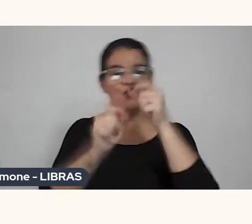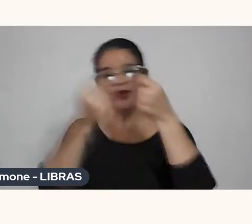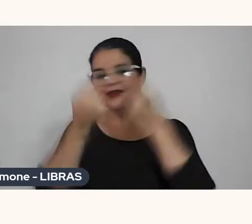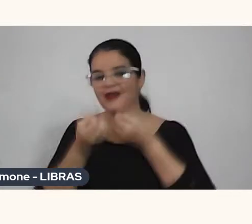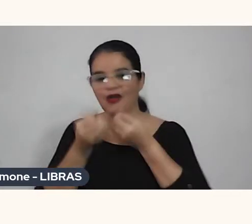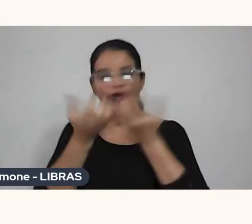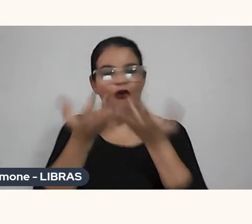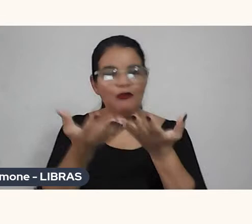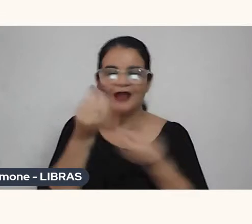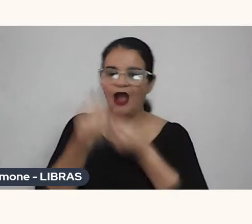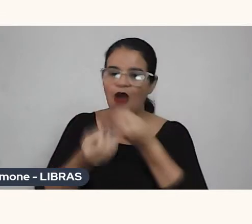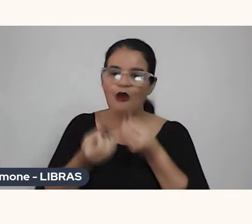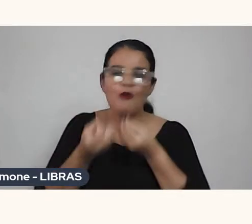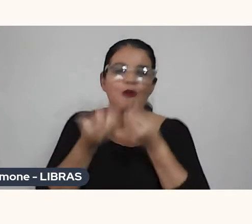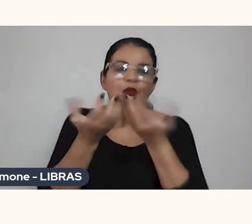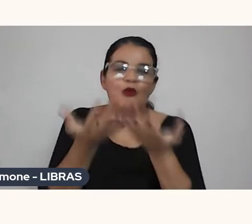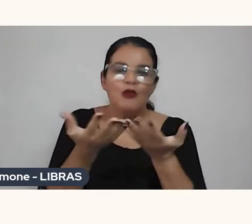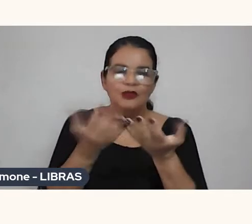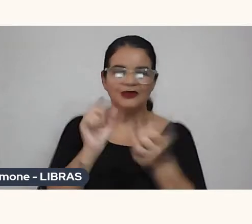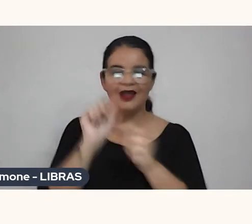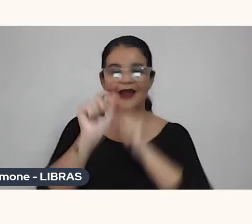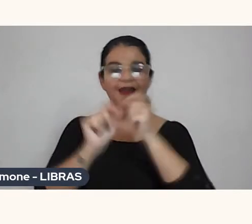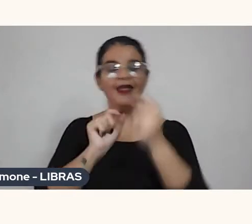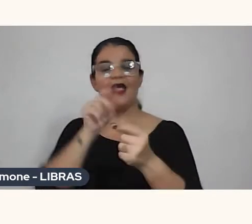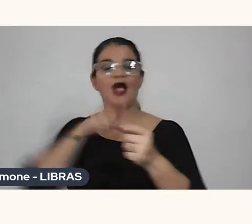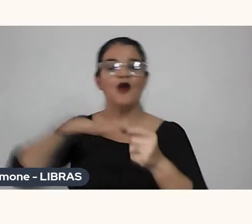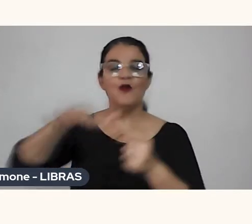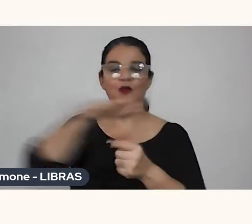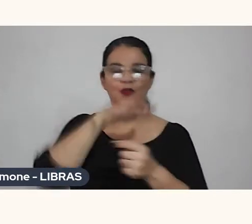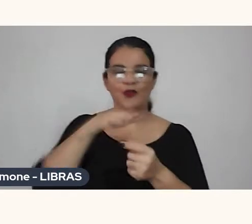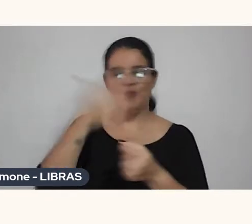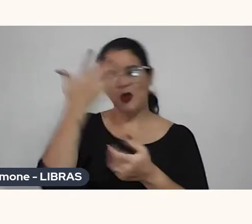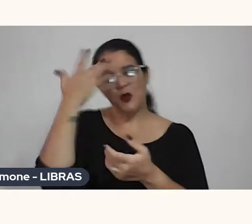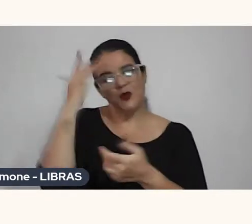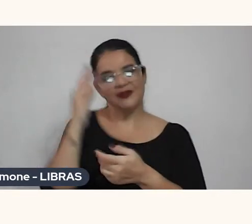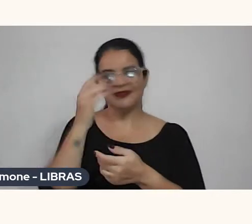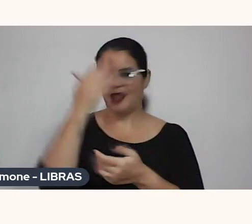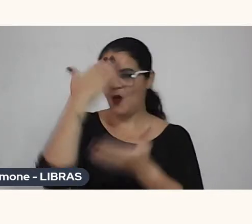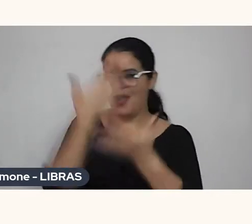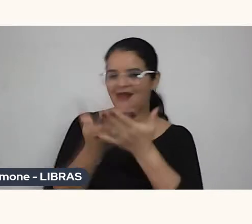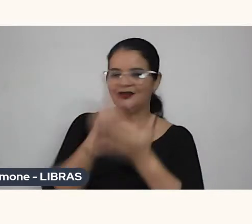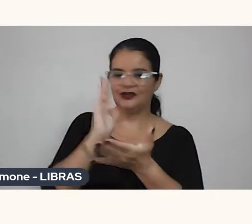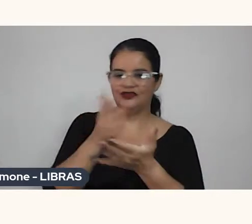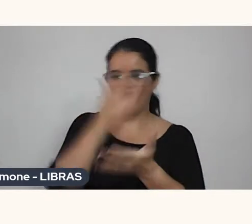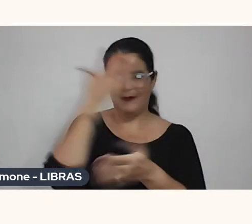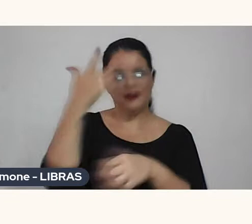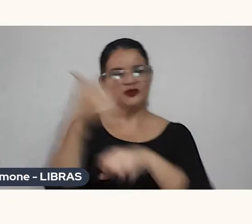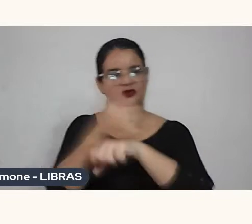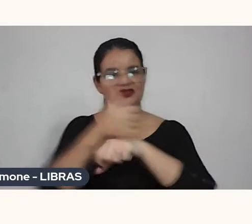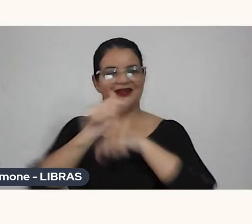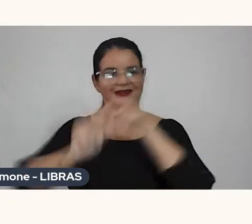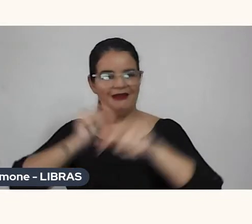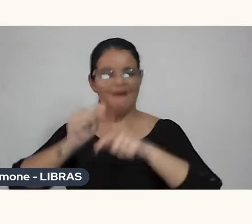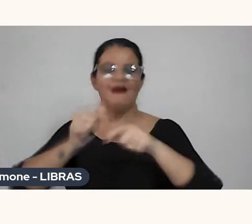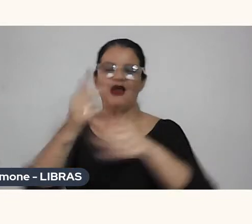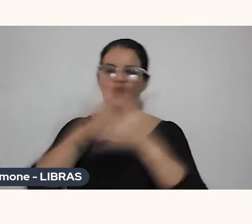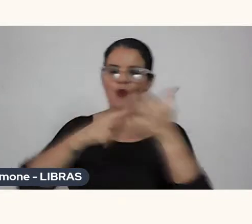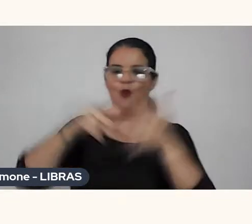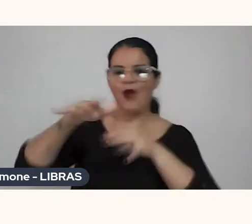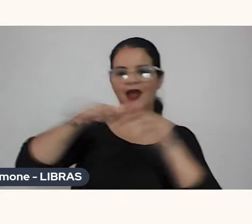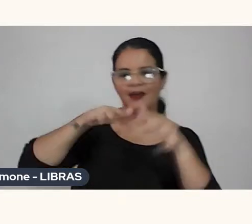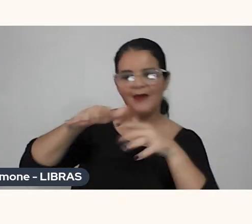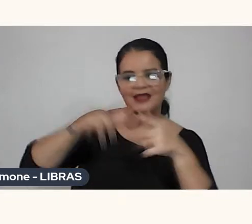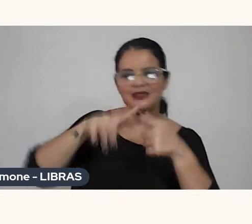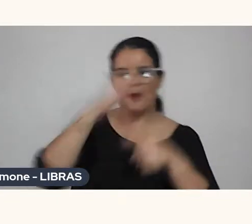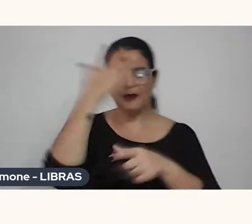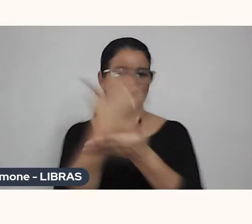contar, e quem é o público, eu sei, acredito que tenha já animadores, pessoas que trabalham com animação e pessoas que estão começando,